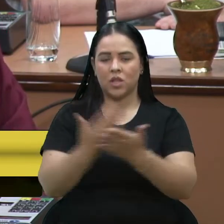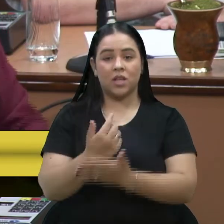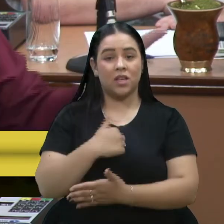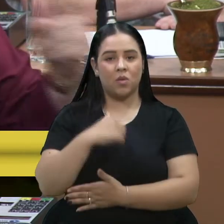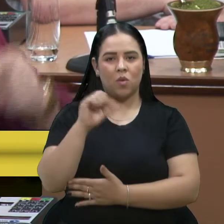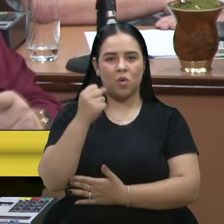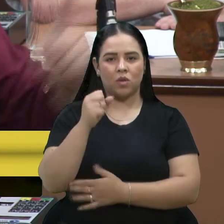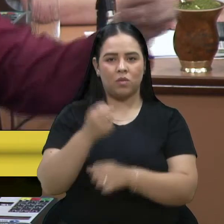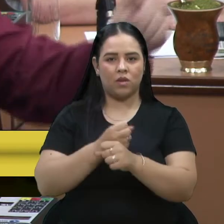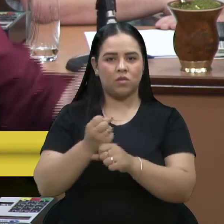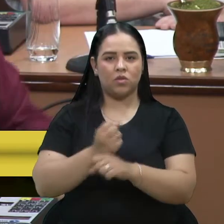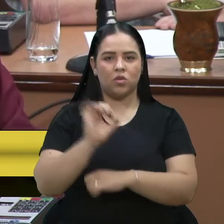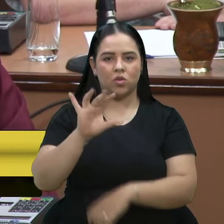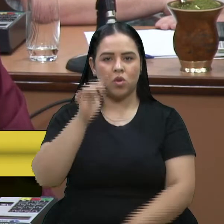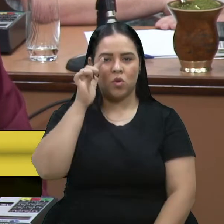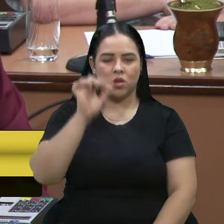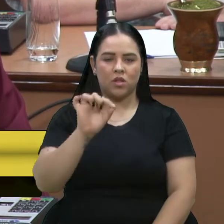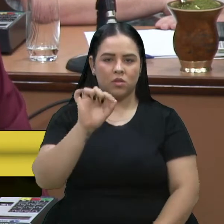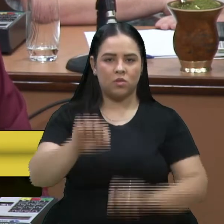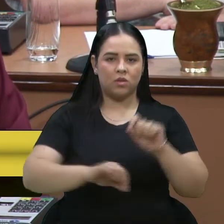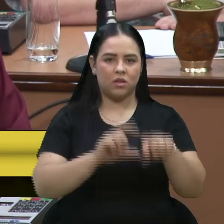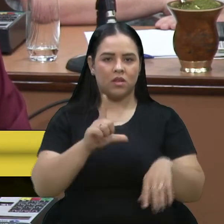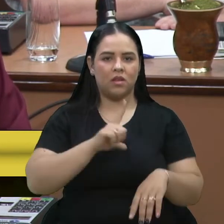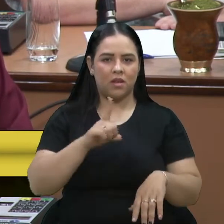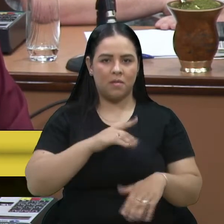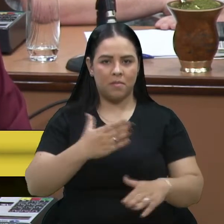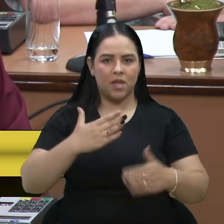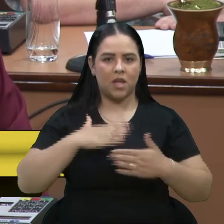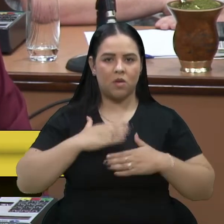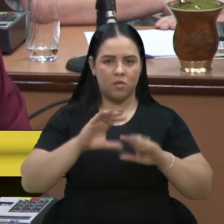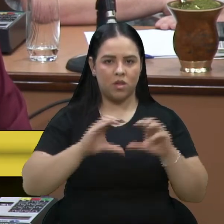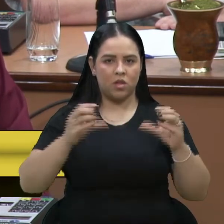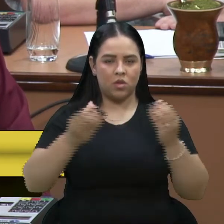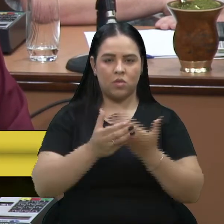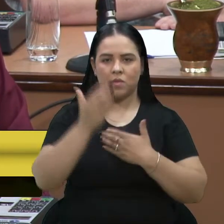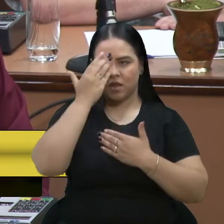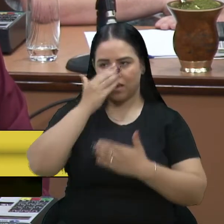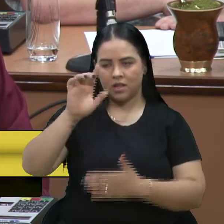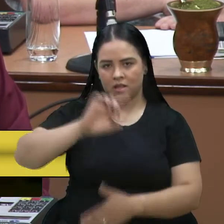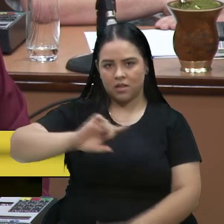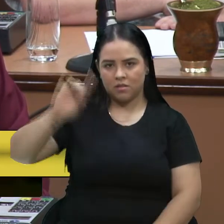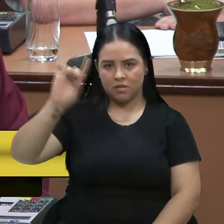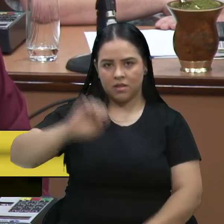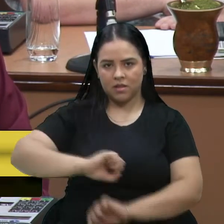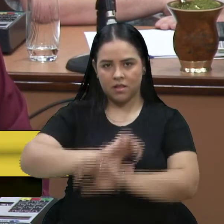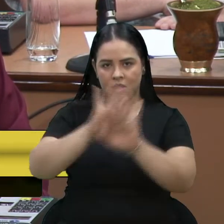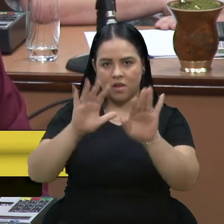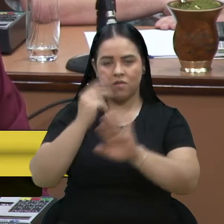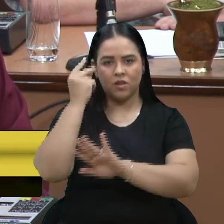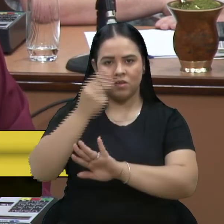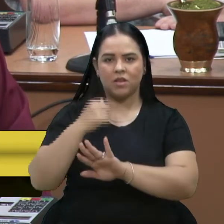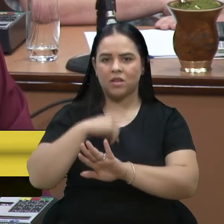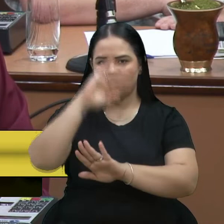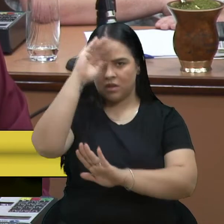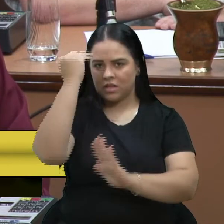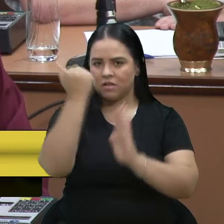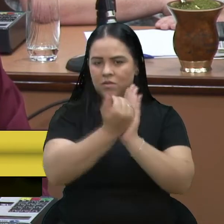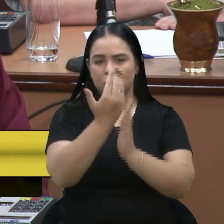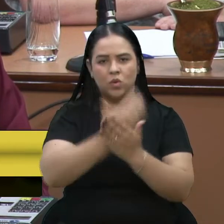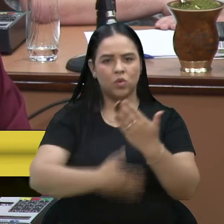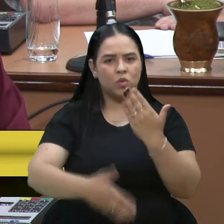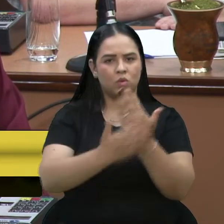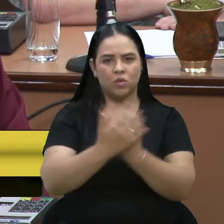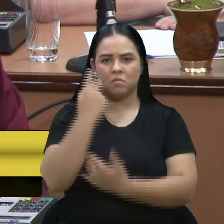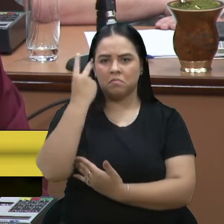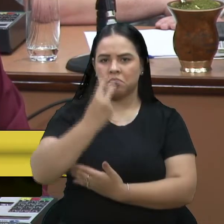E só estou aqui pelo reconhecimento da minha comunidade graças a Deus. Então deixar claro vereador que vou respeitar todos os